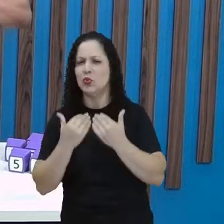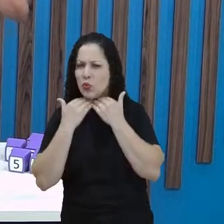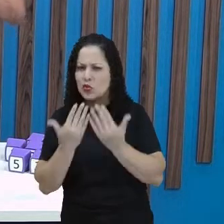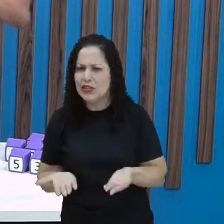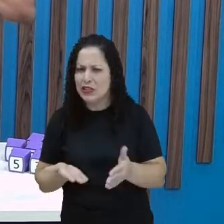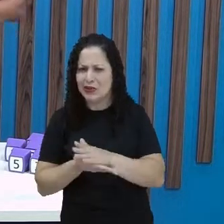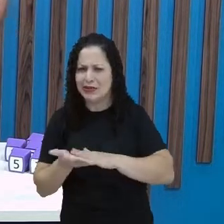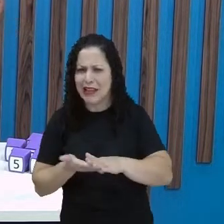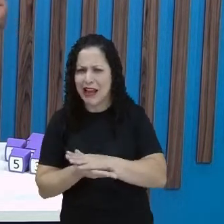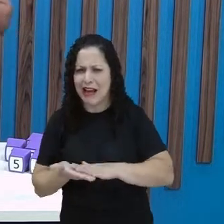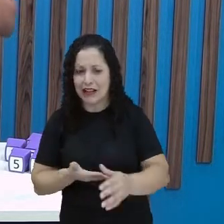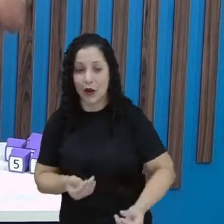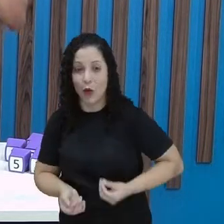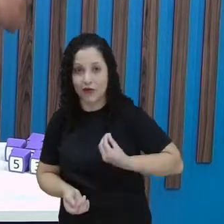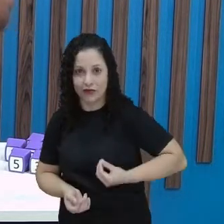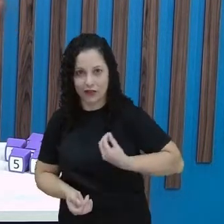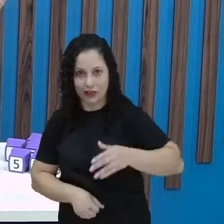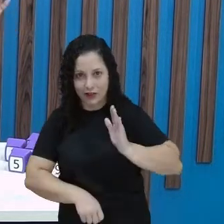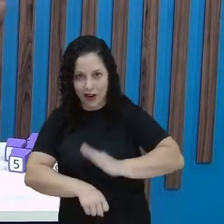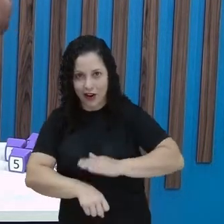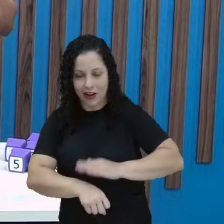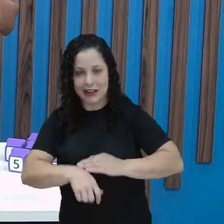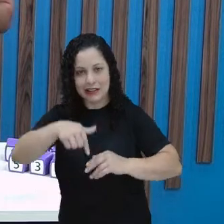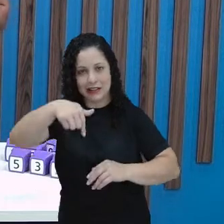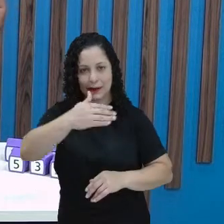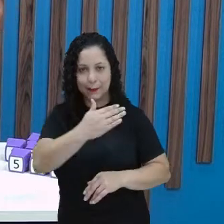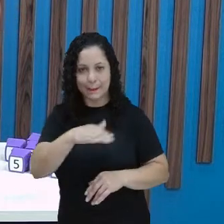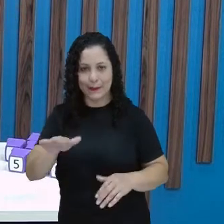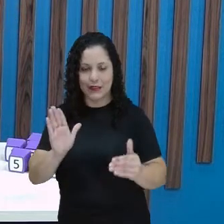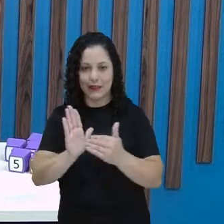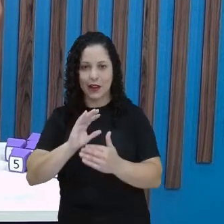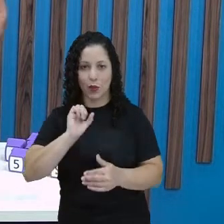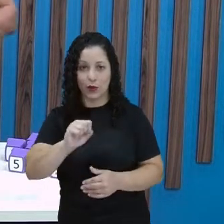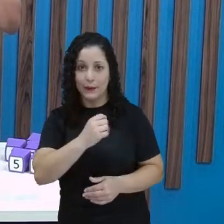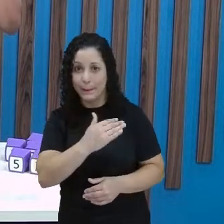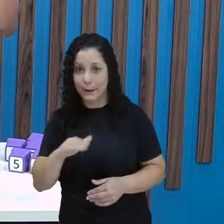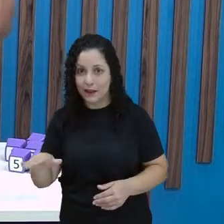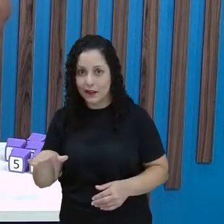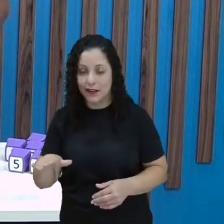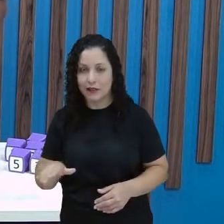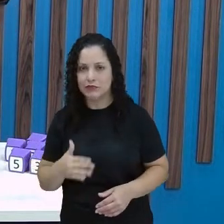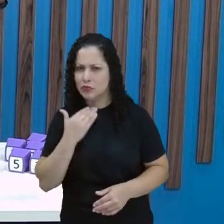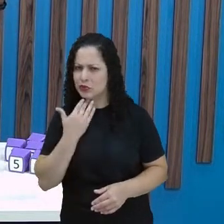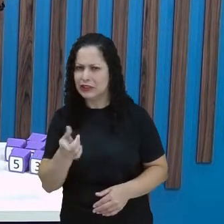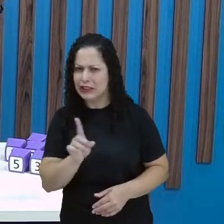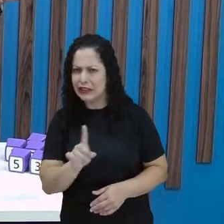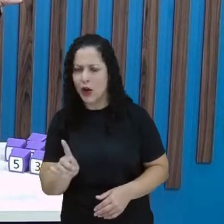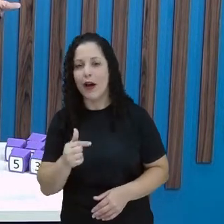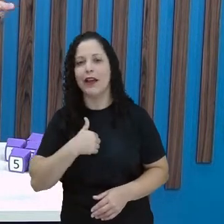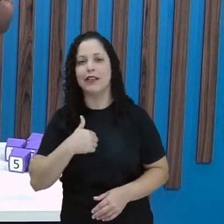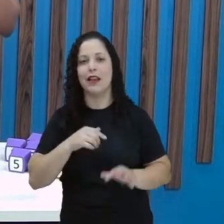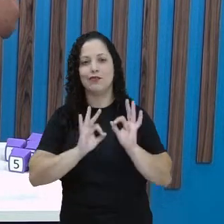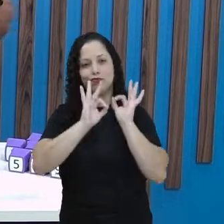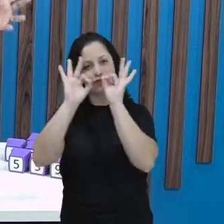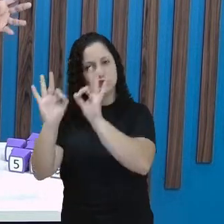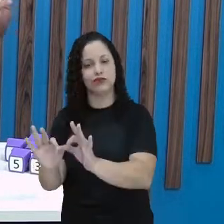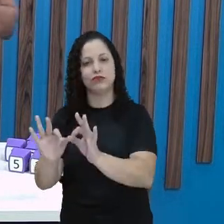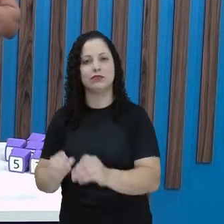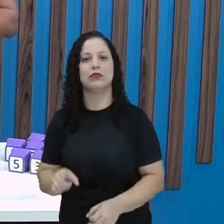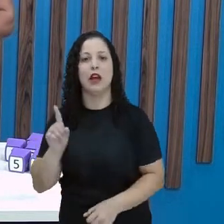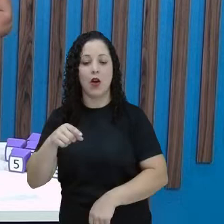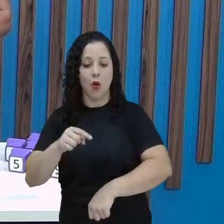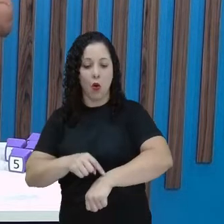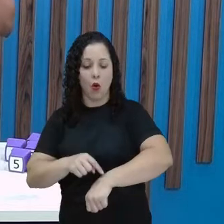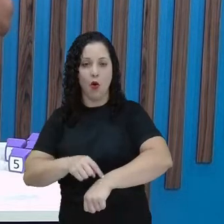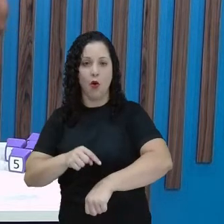assistir em tempo real, no horário das 7h30 até as 8h30, não é? Aí você tem a reprise das 14h até